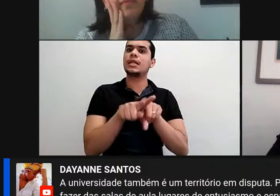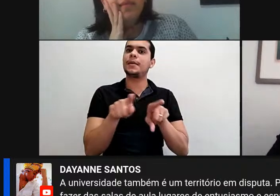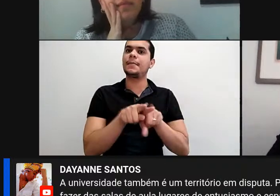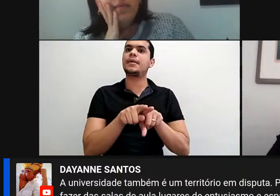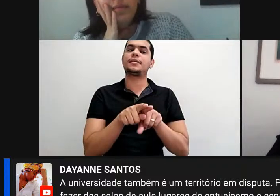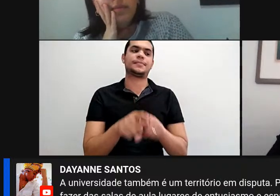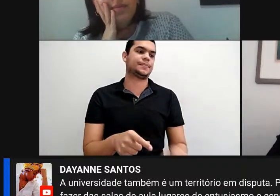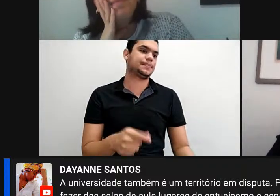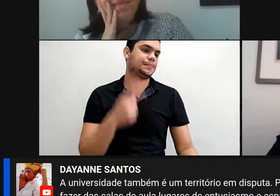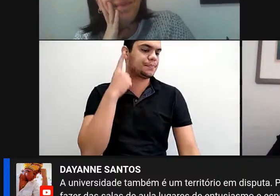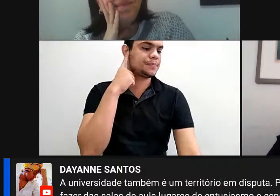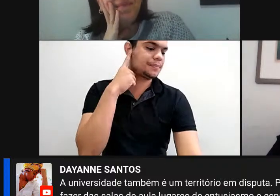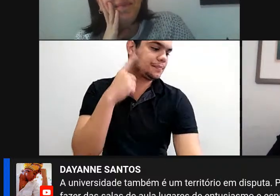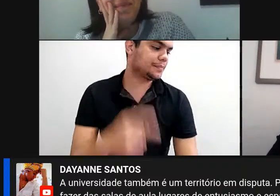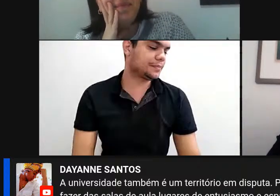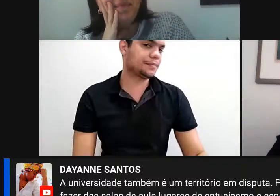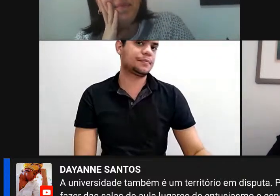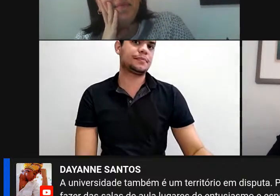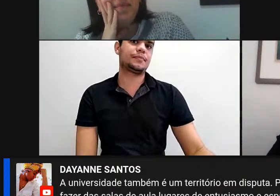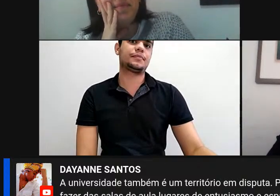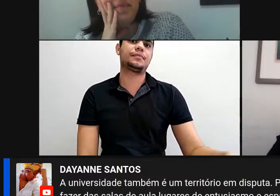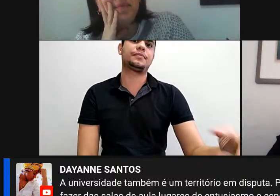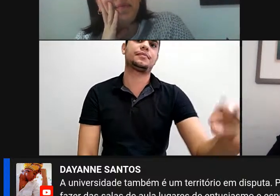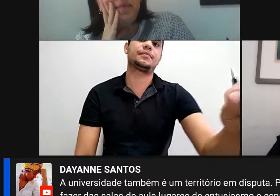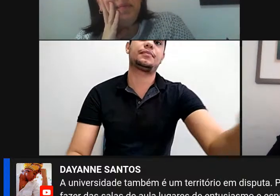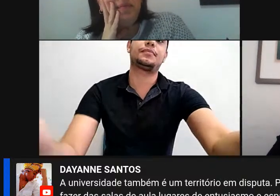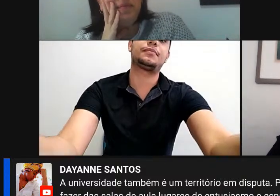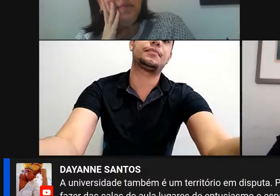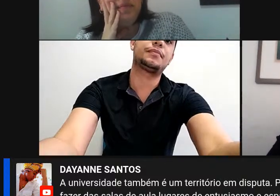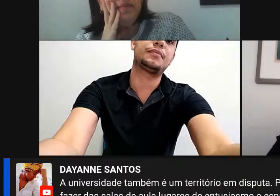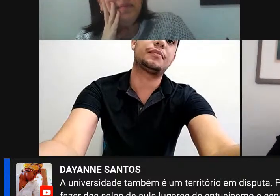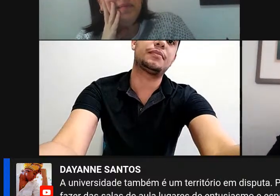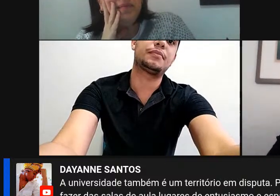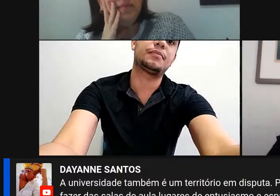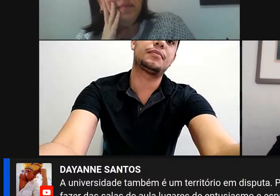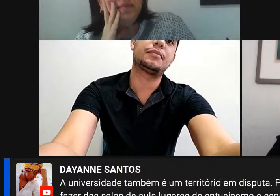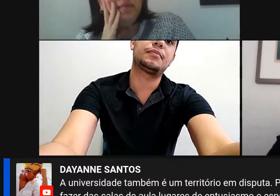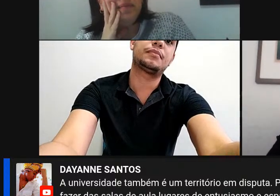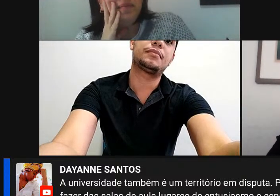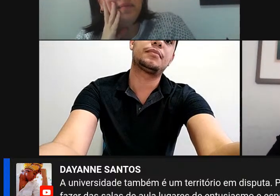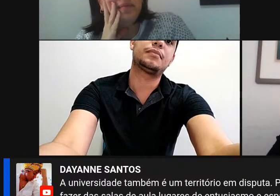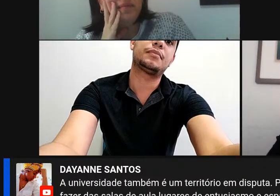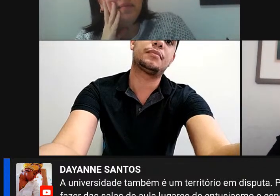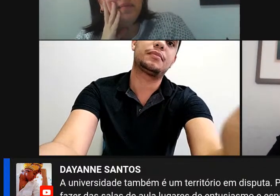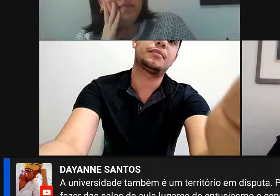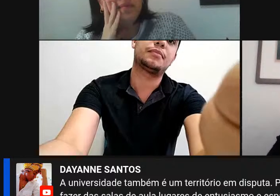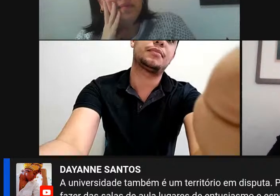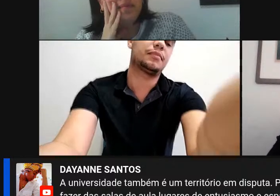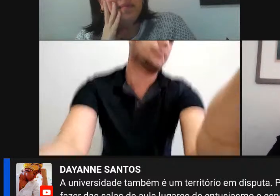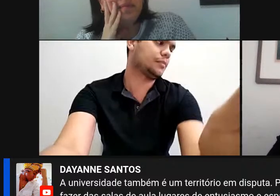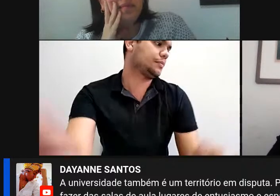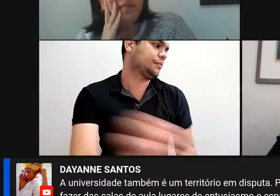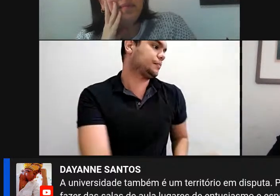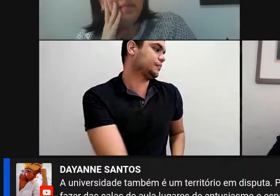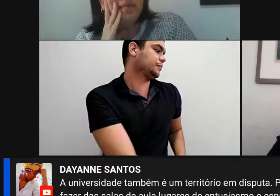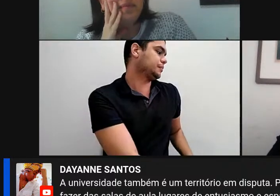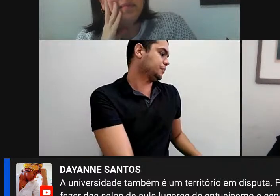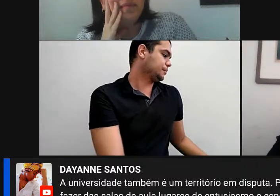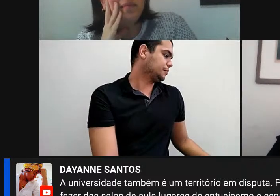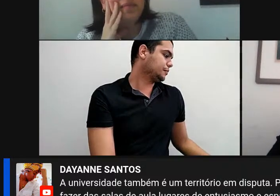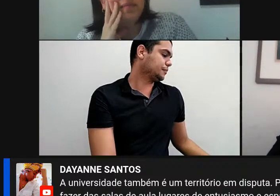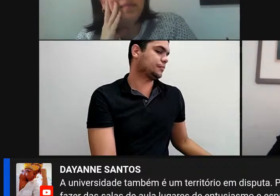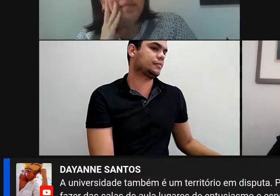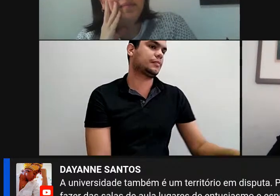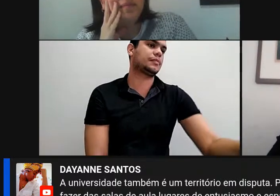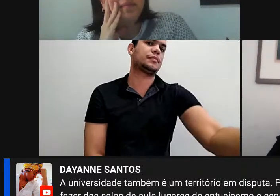consciência, de, de, porque, como eu falei da outra vez, a questão da morte pra gente é diferente, nós,